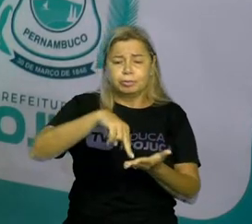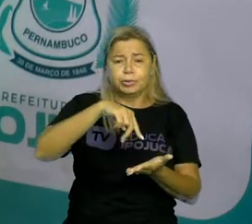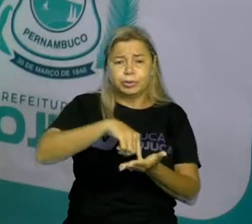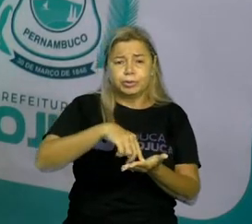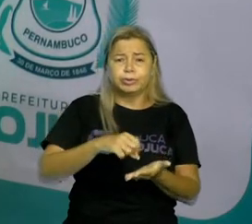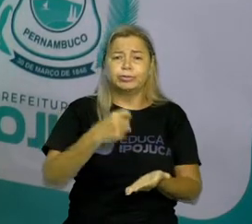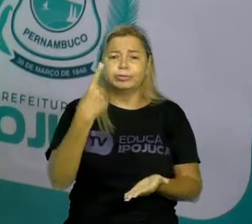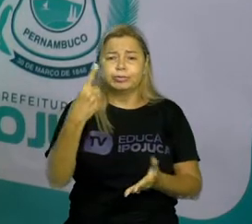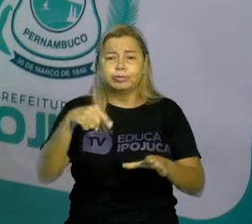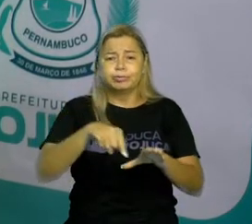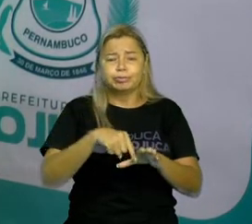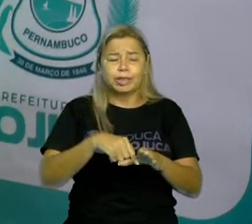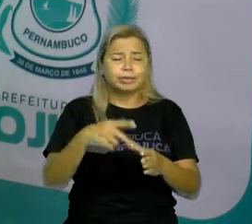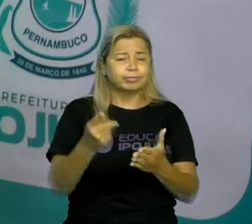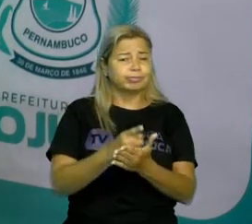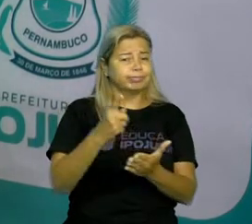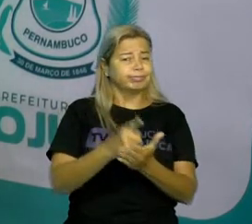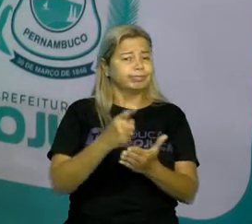e perdeu a vez.